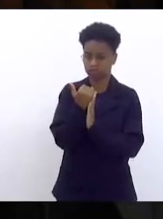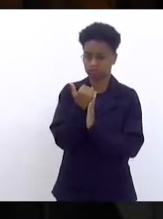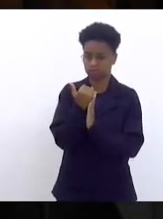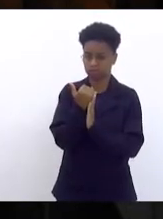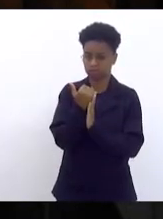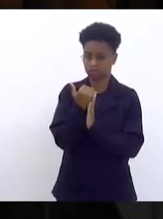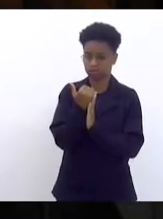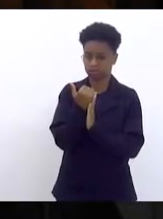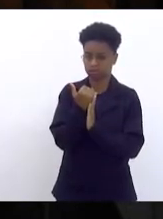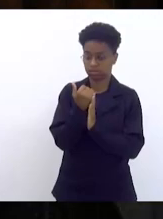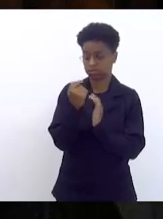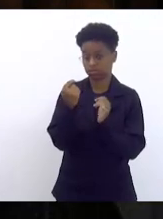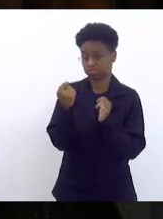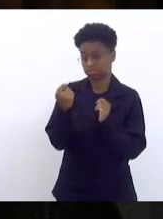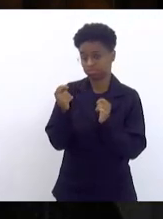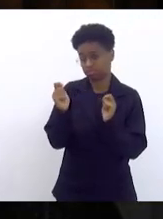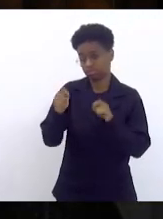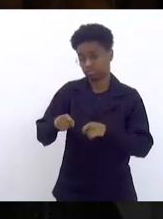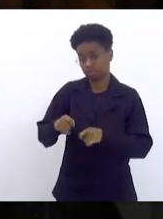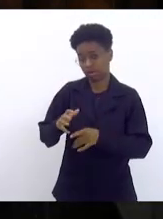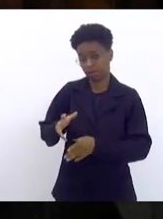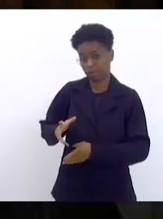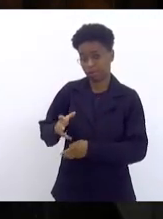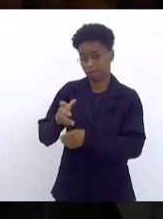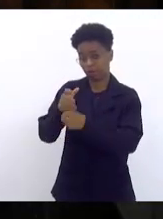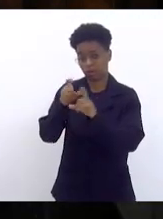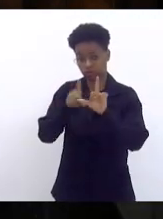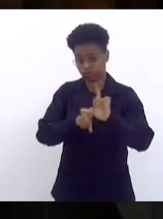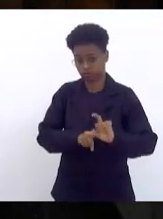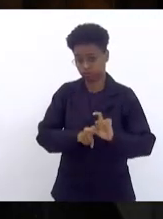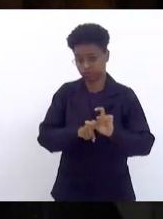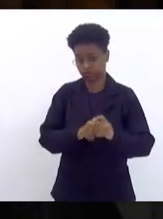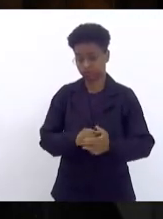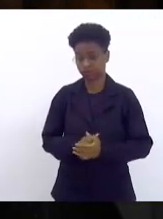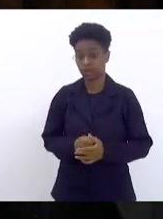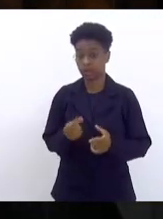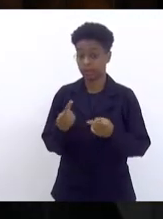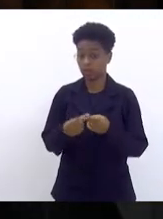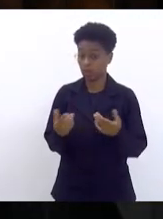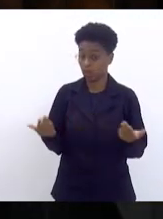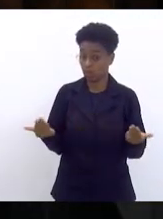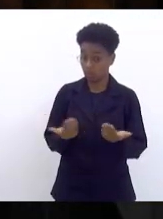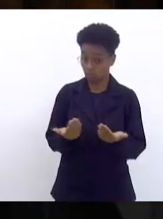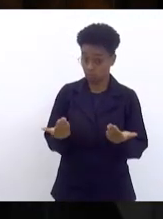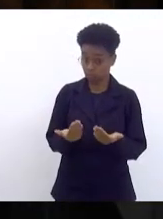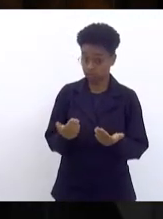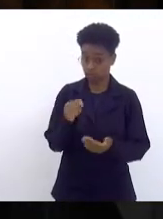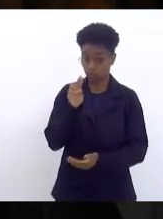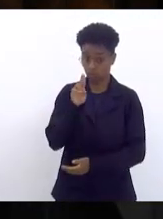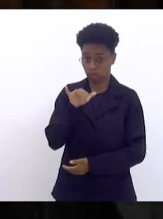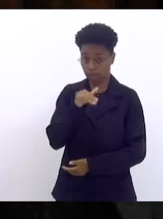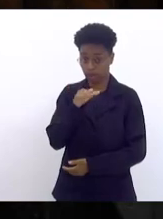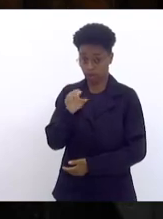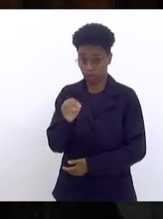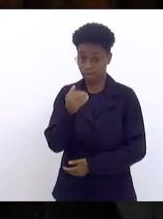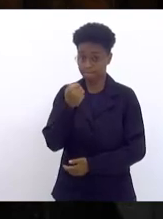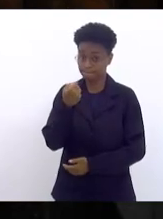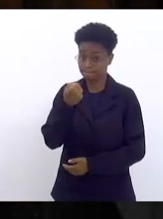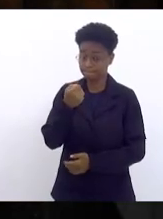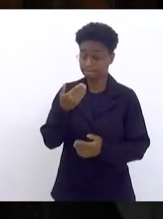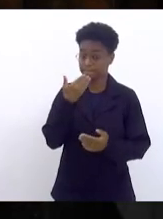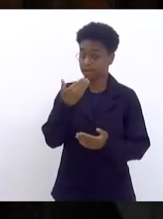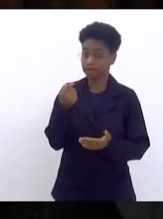o serviço da dívida. hoje a União cobra juros